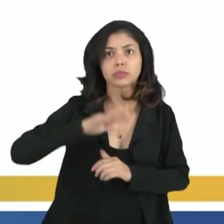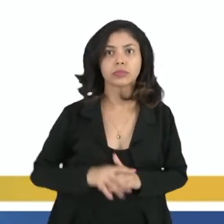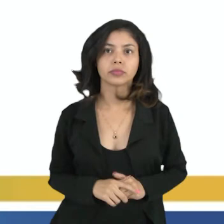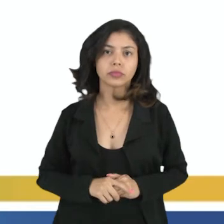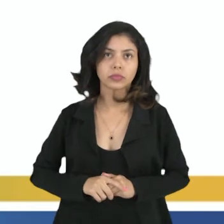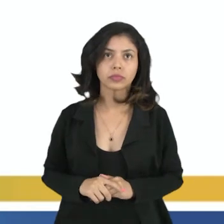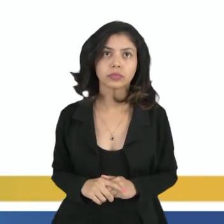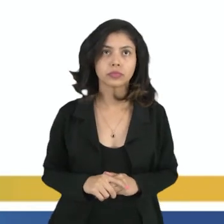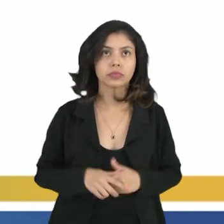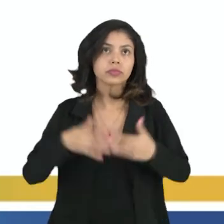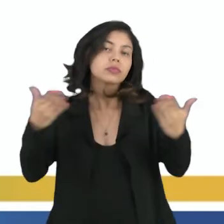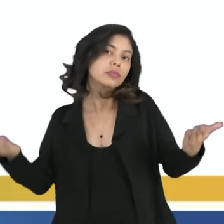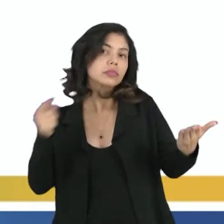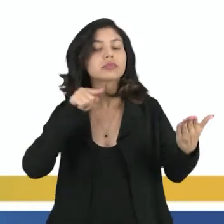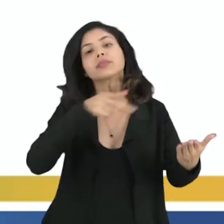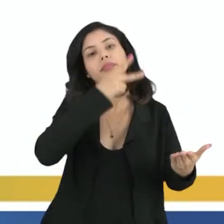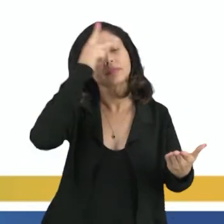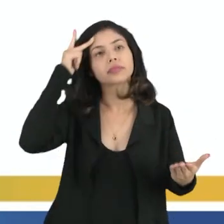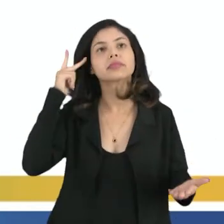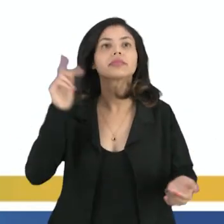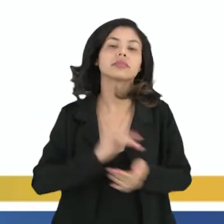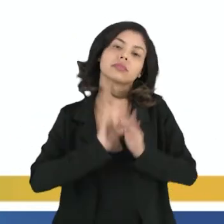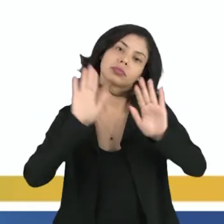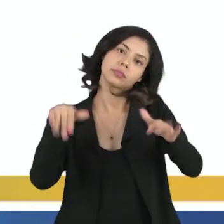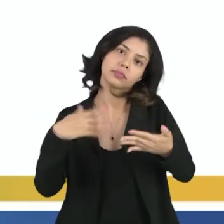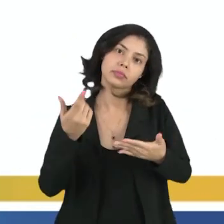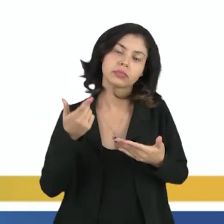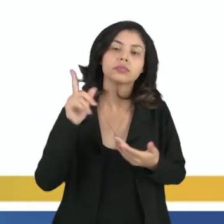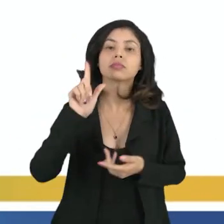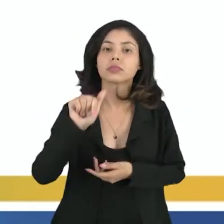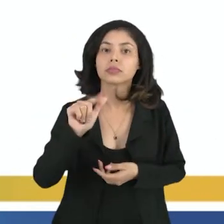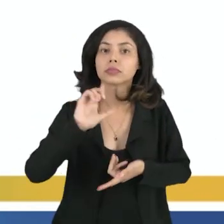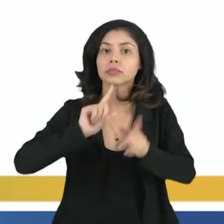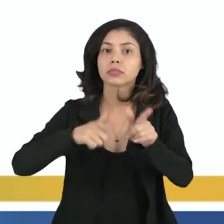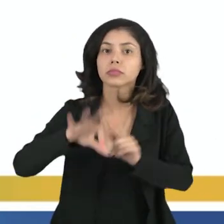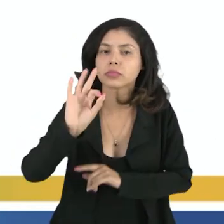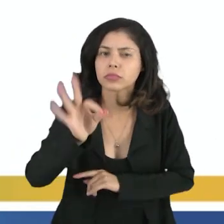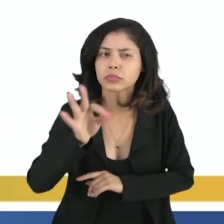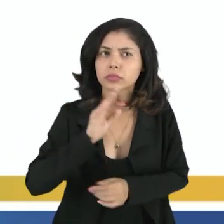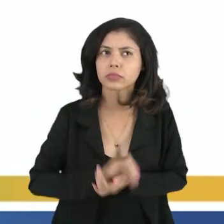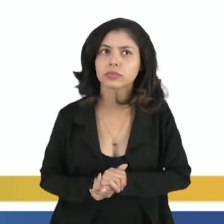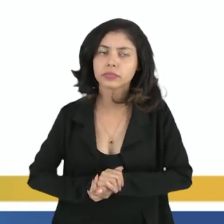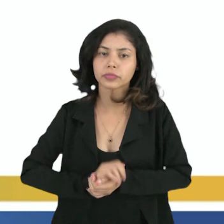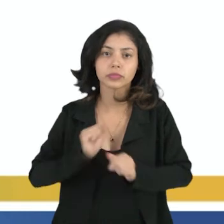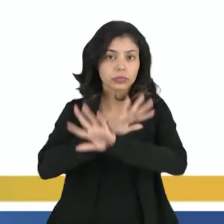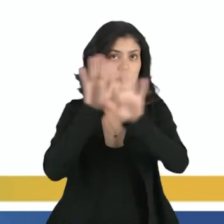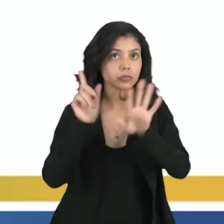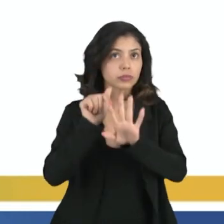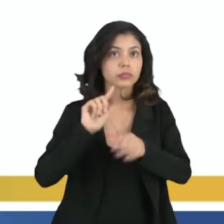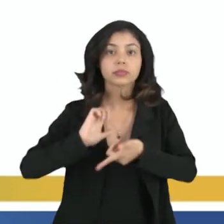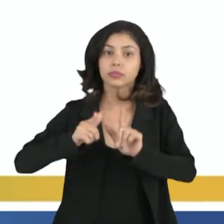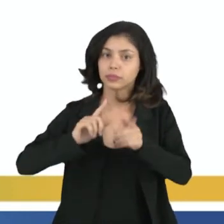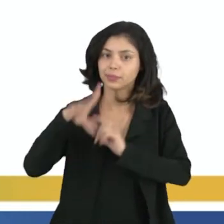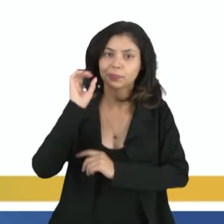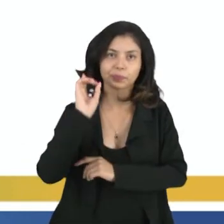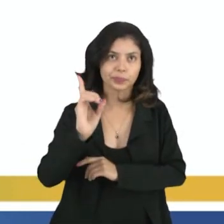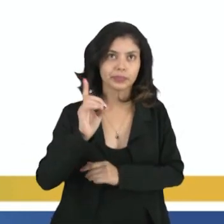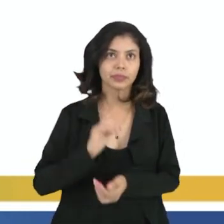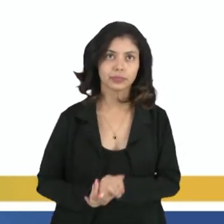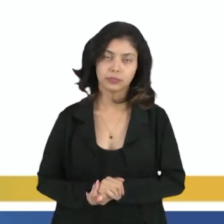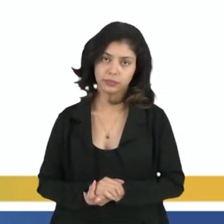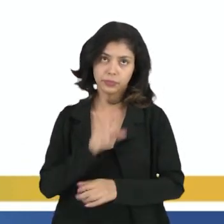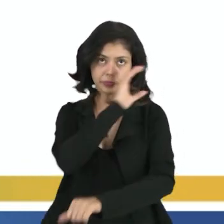por todos. E aí, pessoal, qual seria a nossa alternativa correta? Temos, claro, que a letra D.